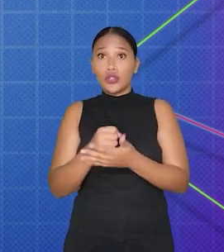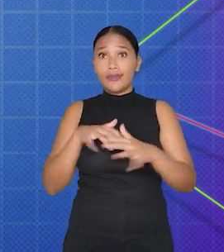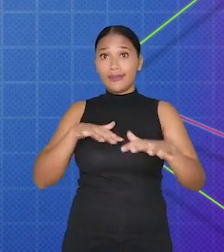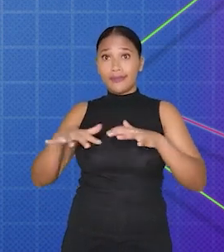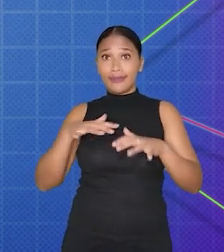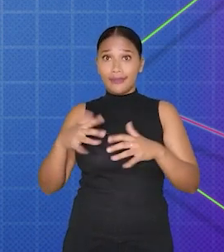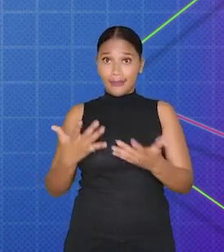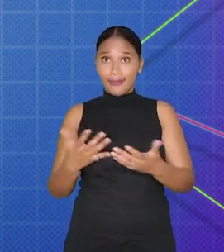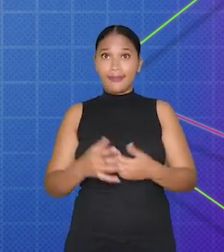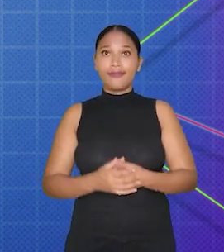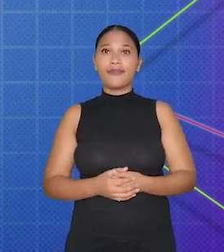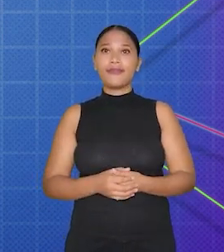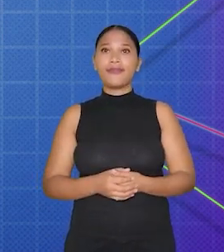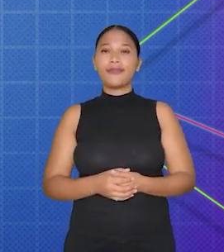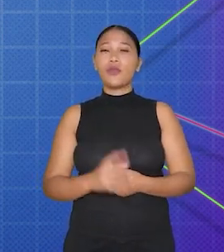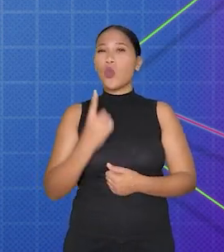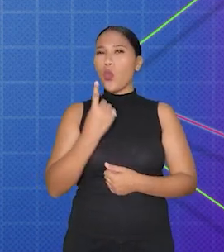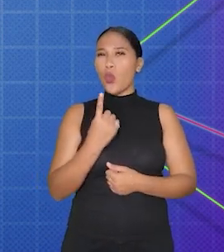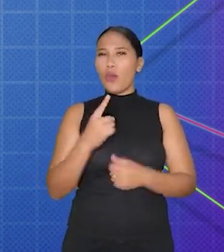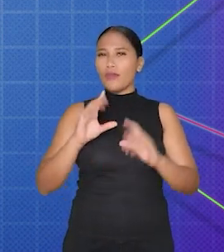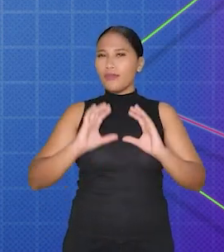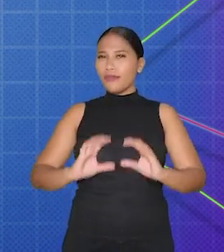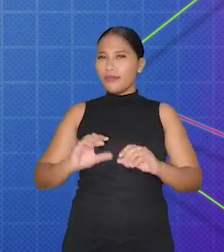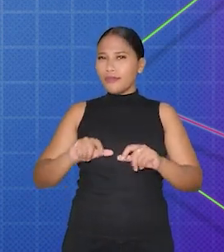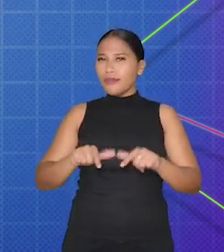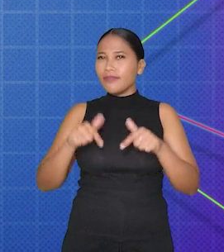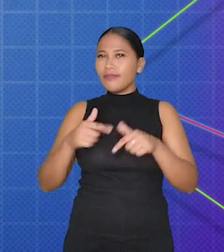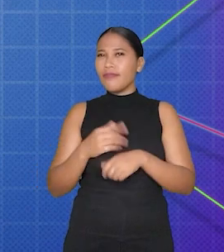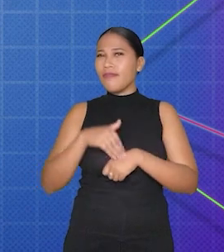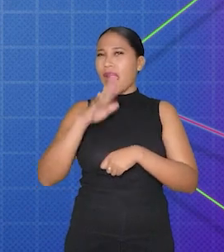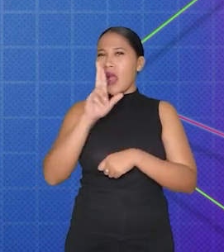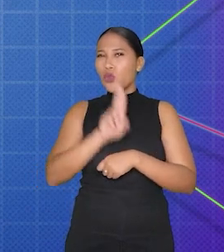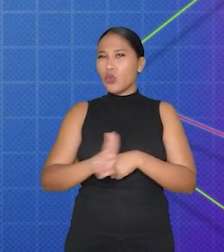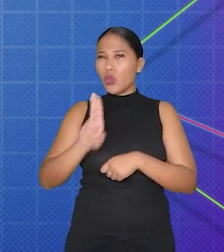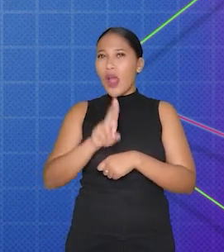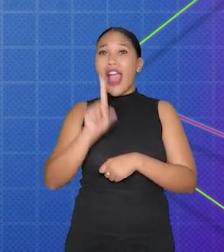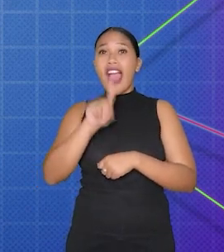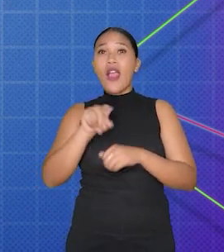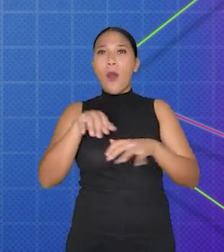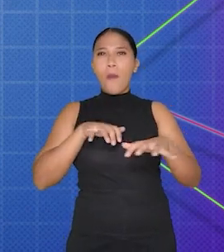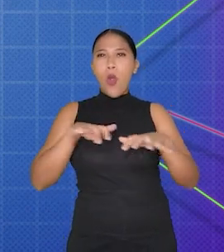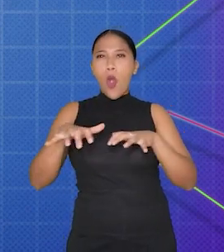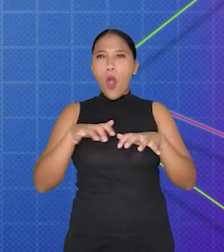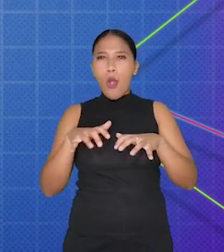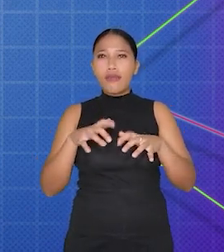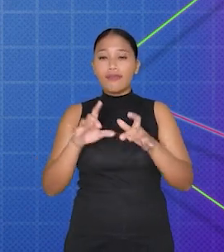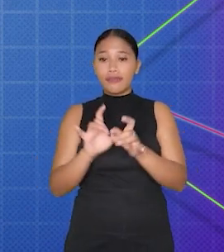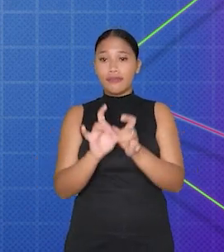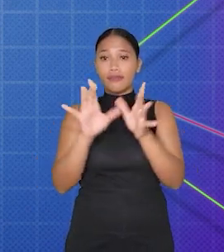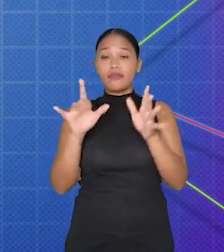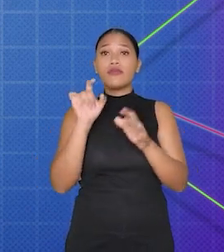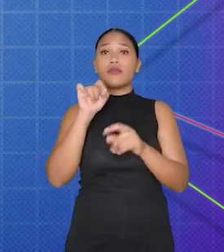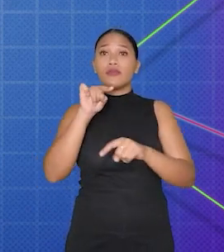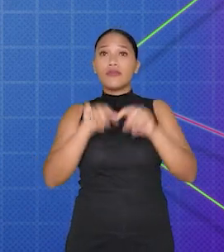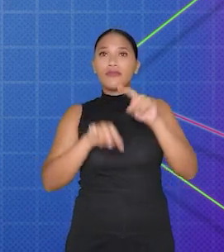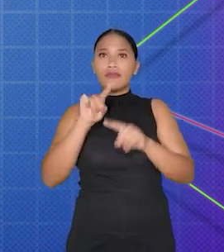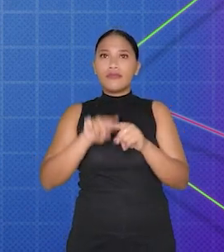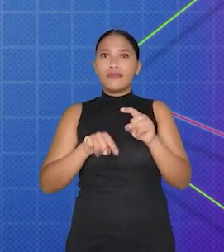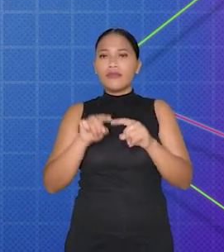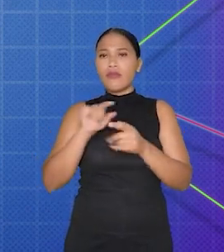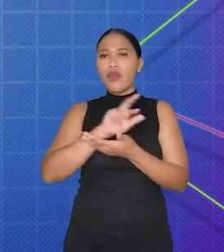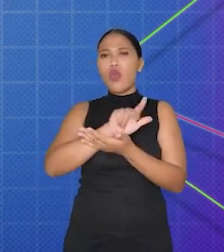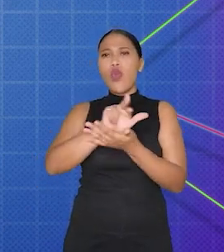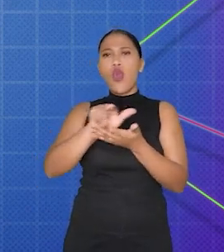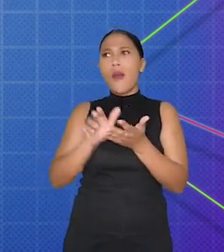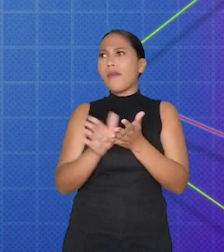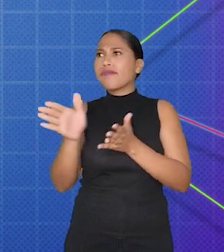mais dinâmicos e atrativos. Um dos comportamentos mais utilizados é o comportamento de movimento, que permite que o objeto se